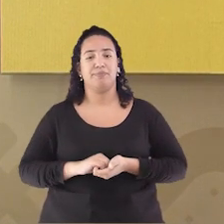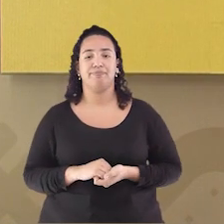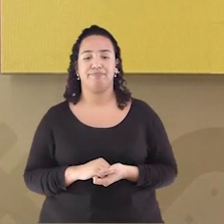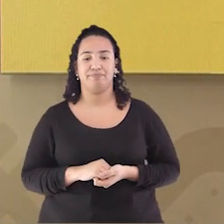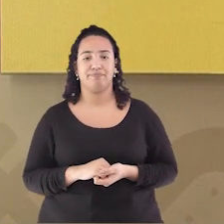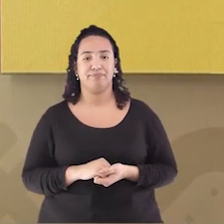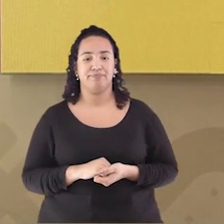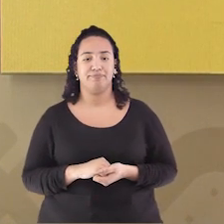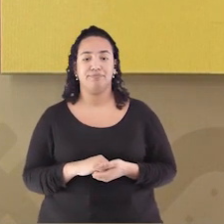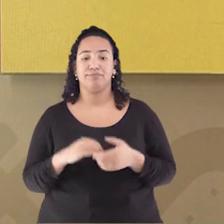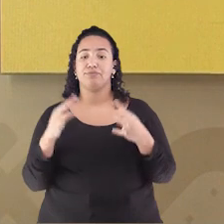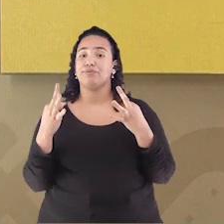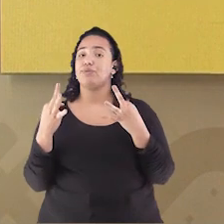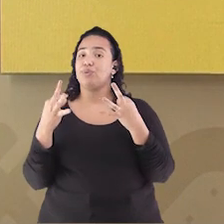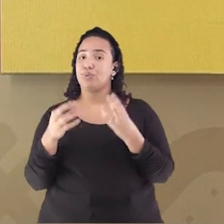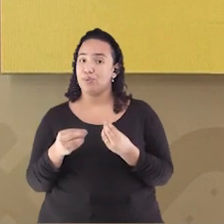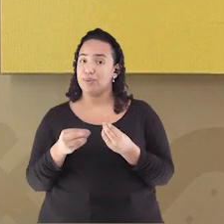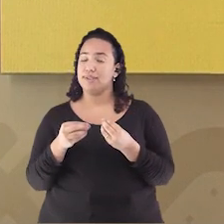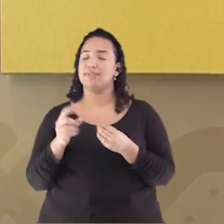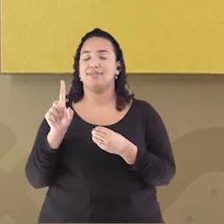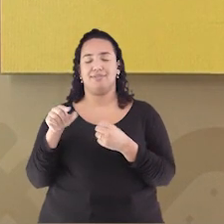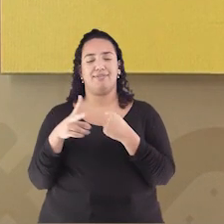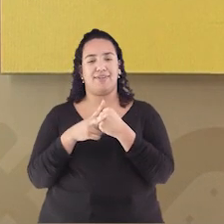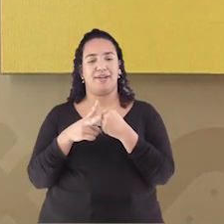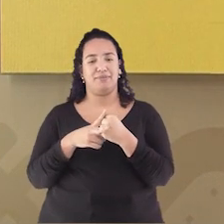Todas São verbos